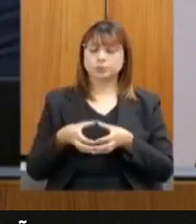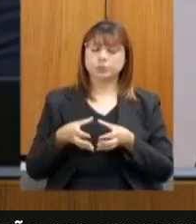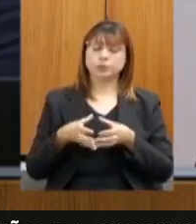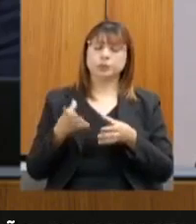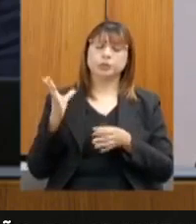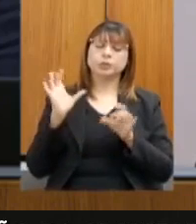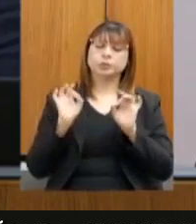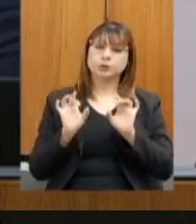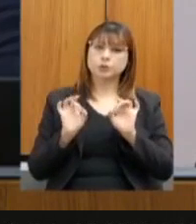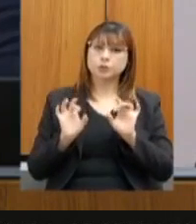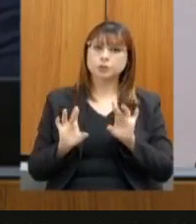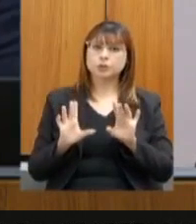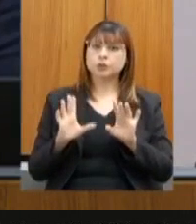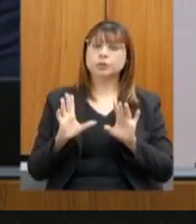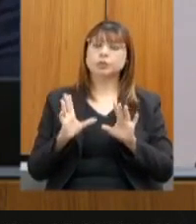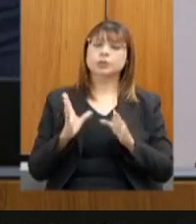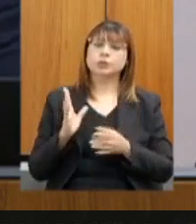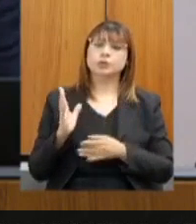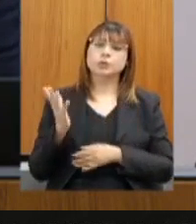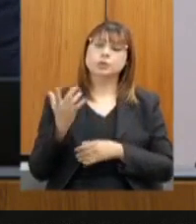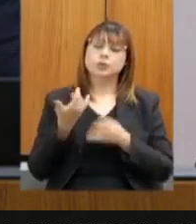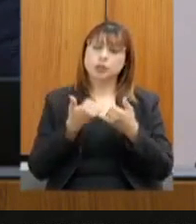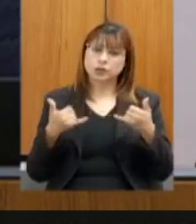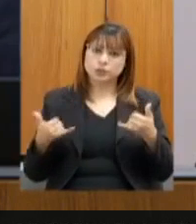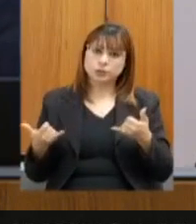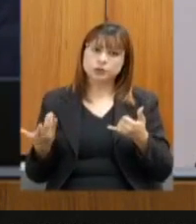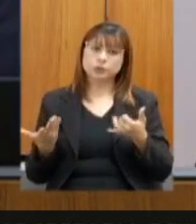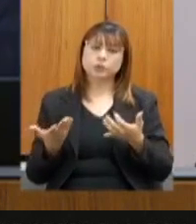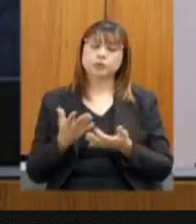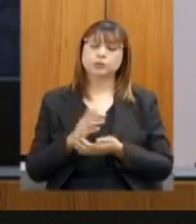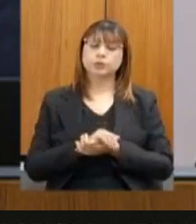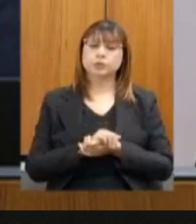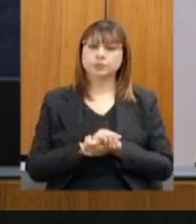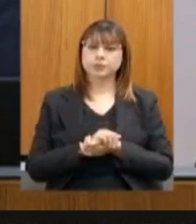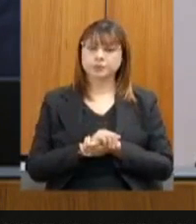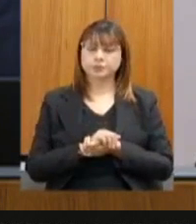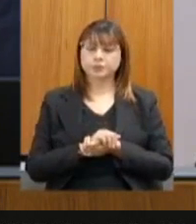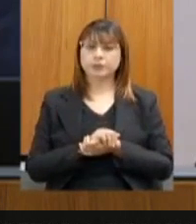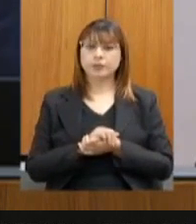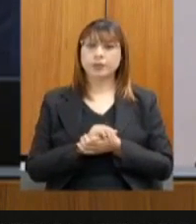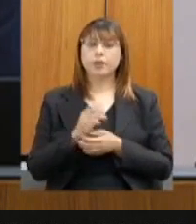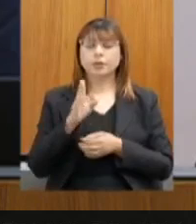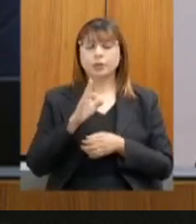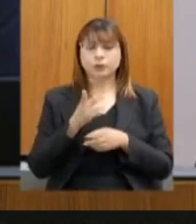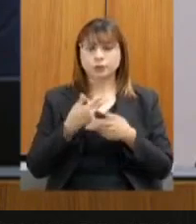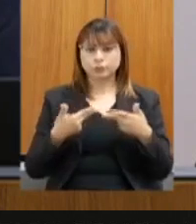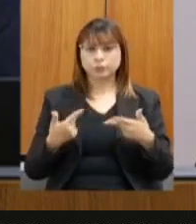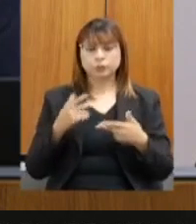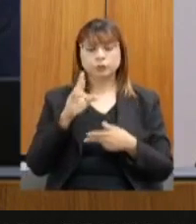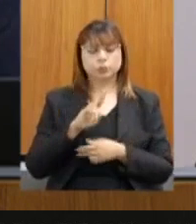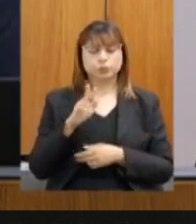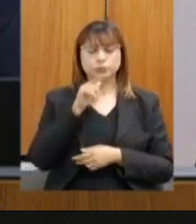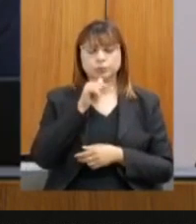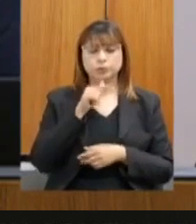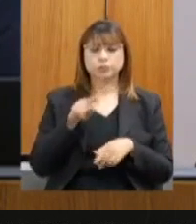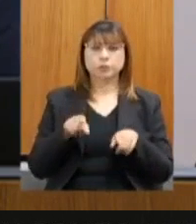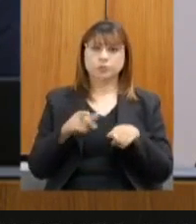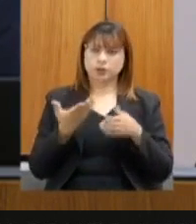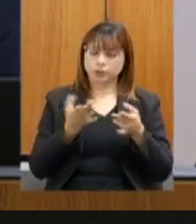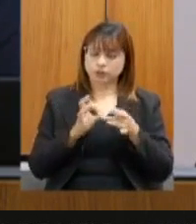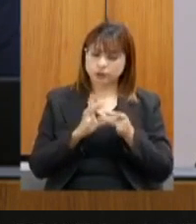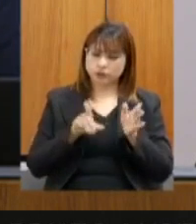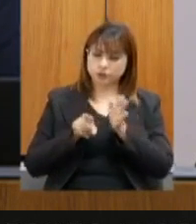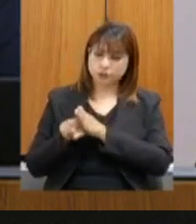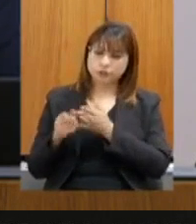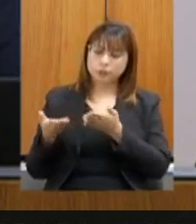Energias Renováveis dos Recursos Hídricos, para fazer a sua interpelação aqui para a secretária de Meio Ambiente e secretária Marília.